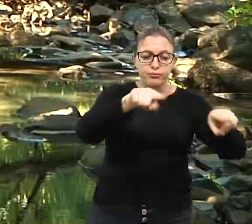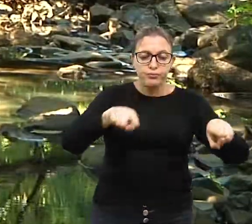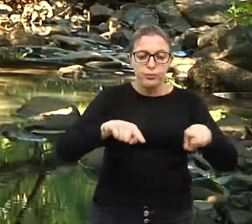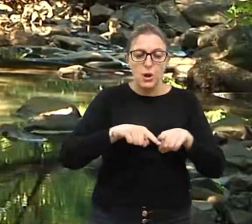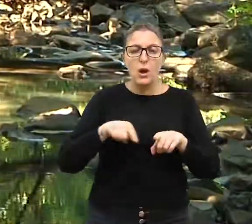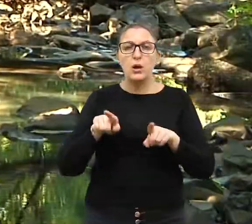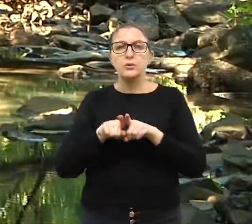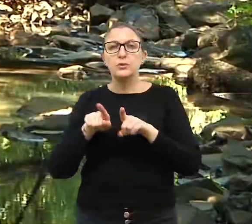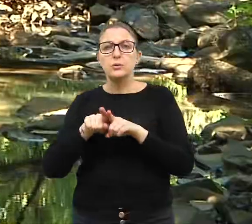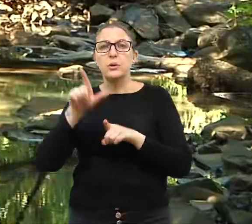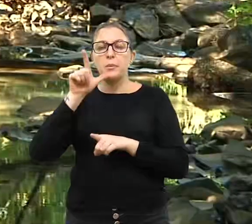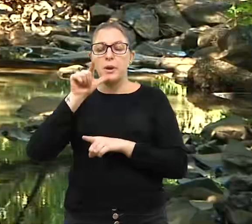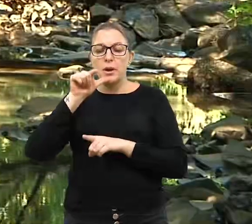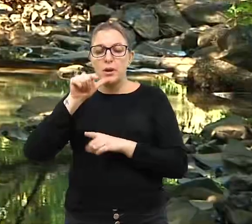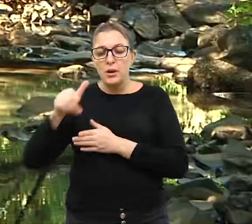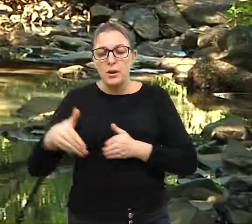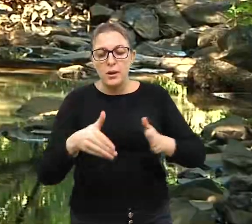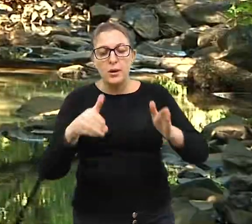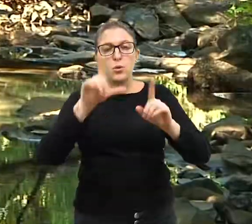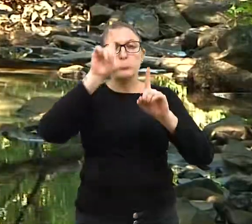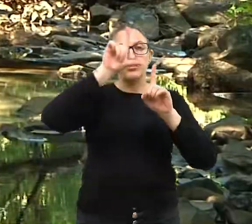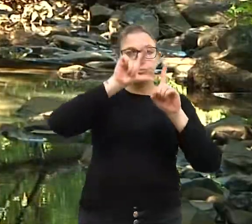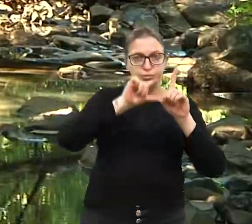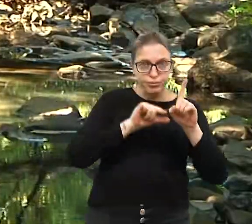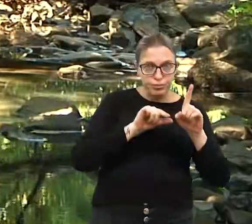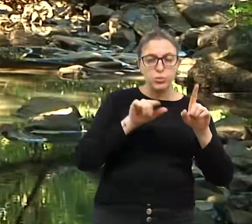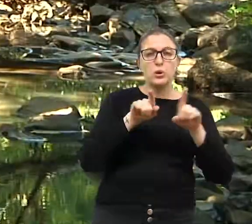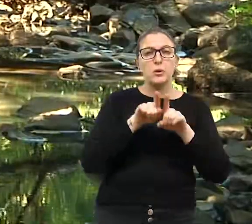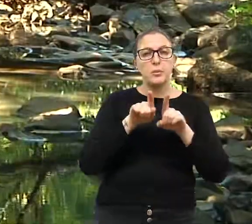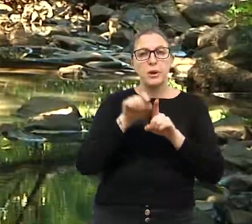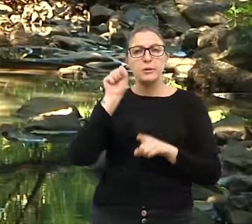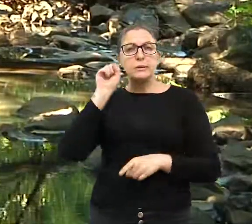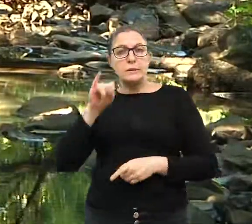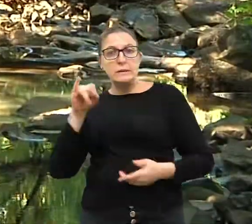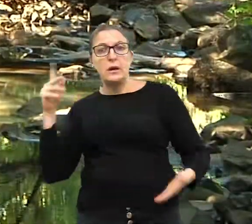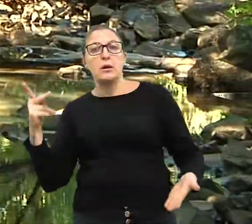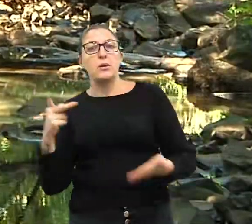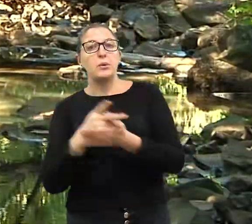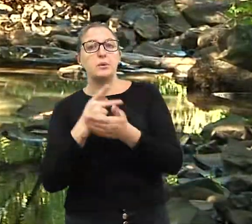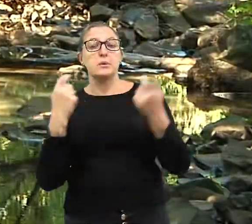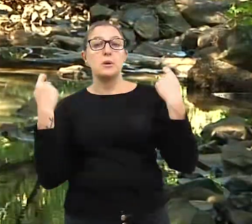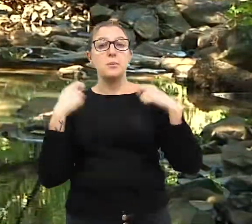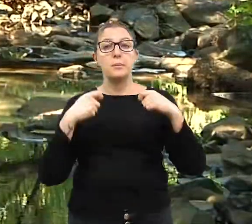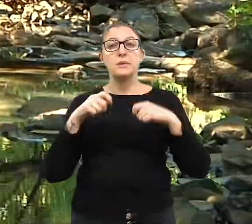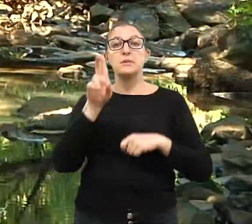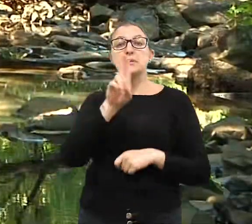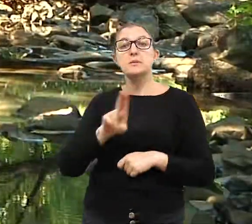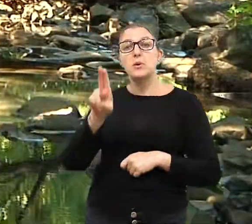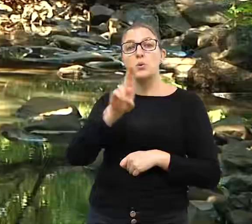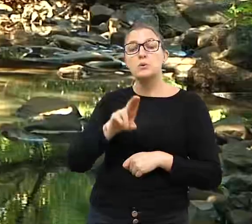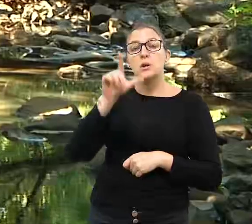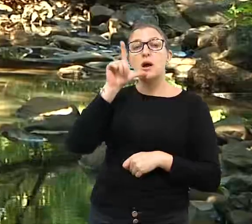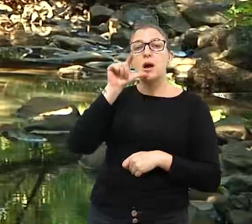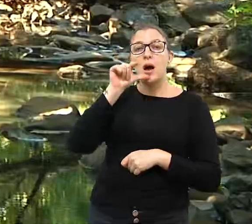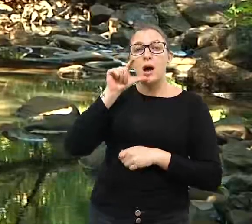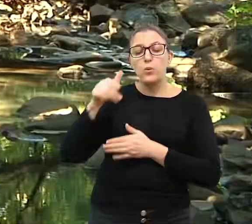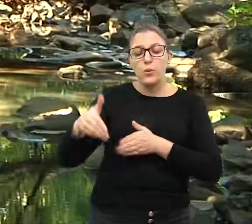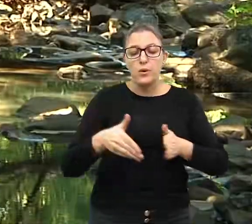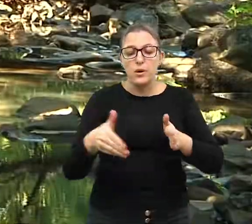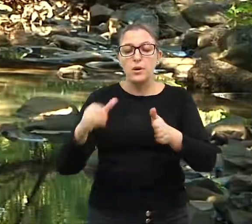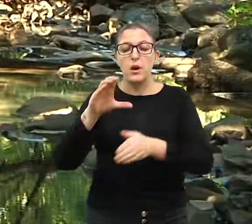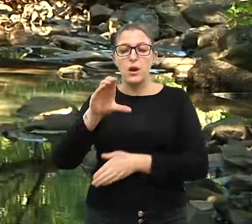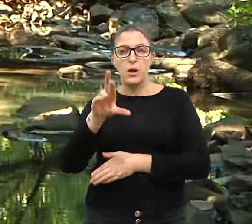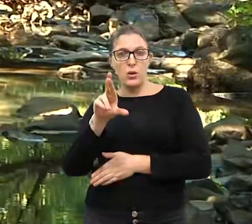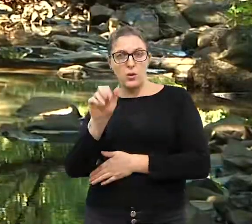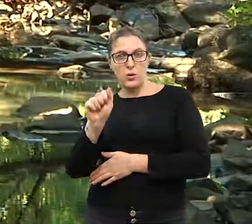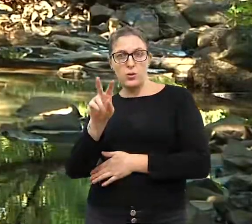tendência de diminuir também. Se isso acontecer, será necessário ligar a transposição do rio Cravo.